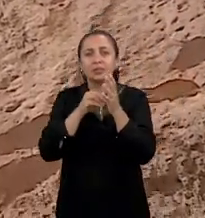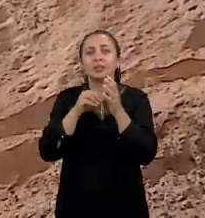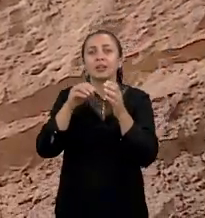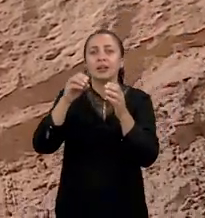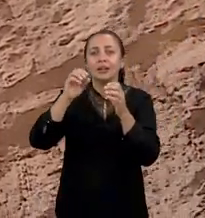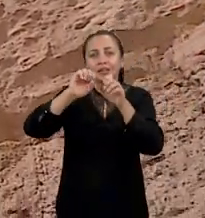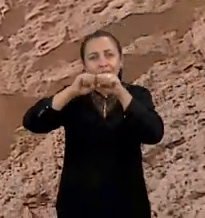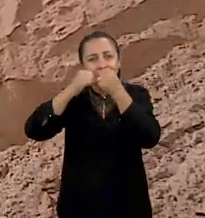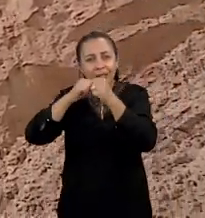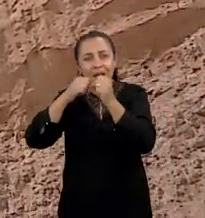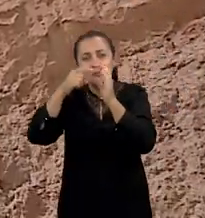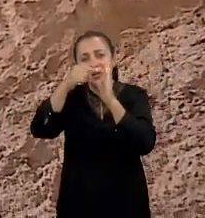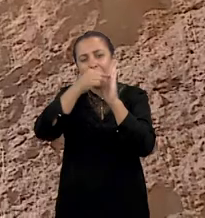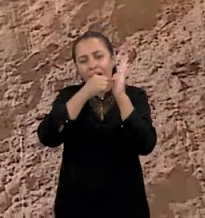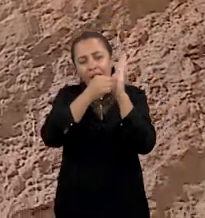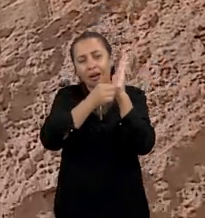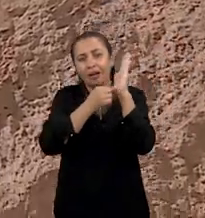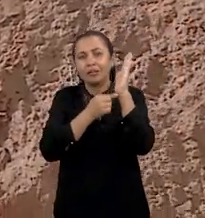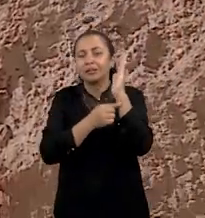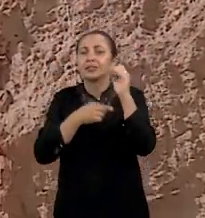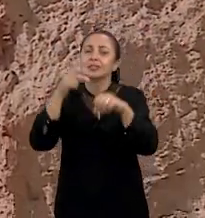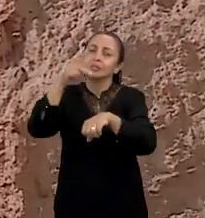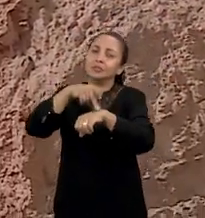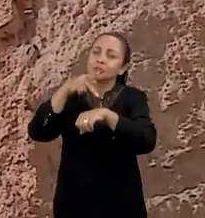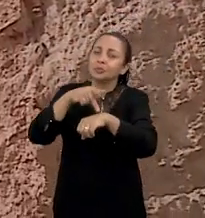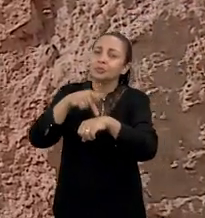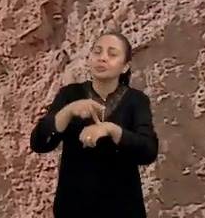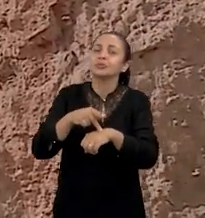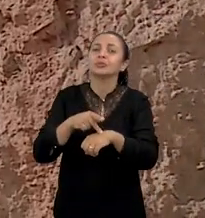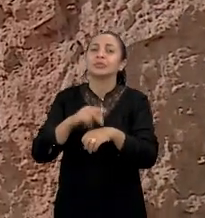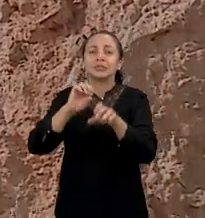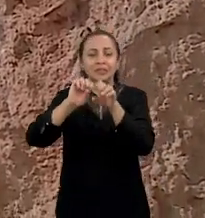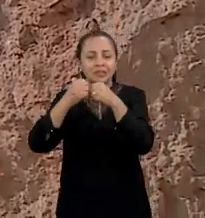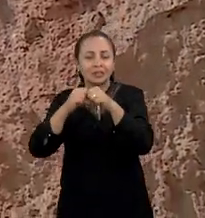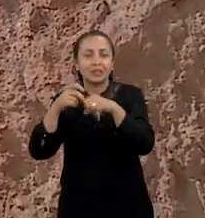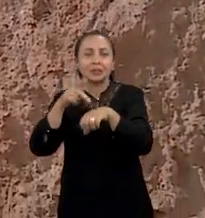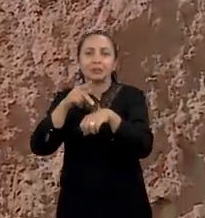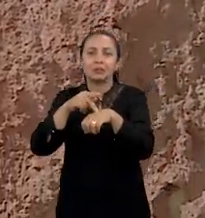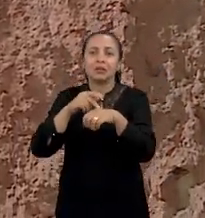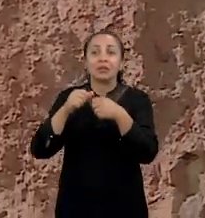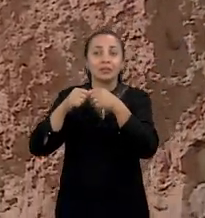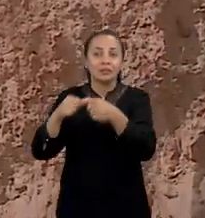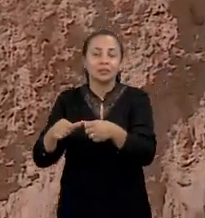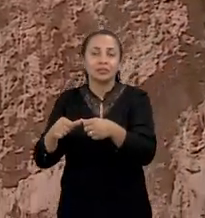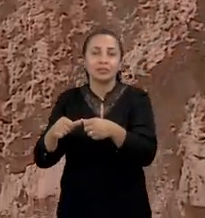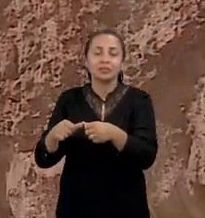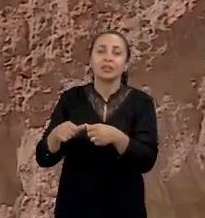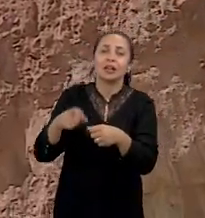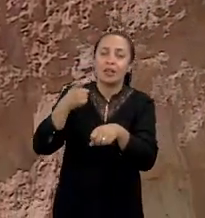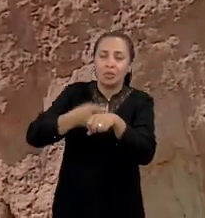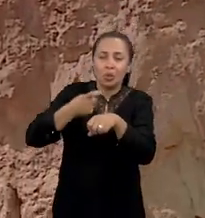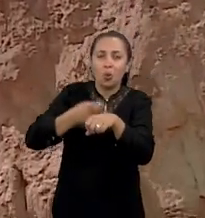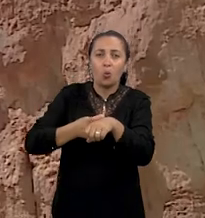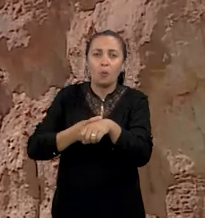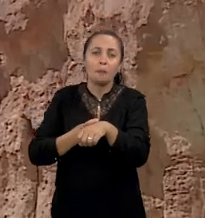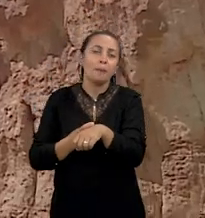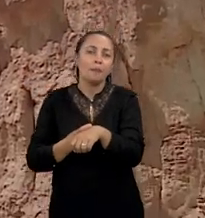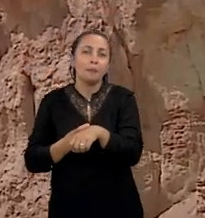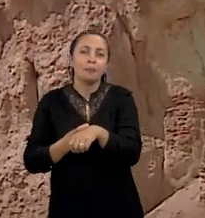identificação de fraturas, qual era o grau de fraturamento, o grau de consolidação dessa rocha,